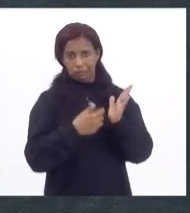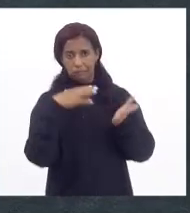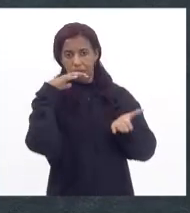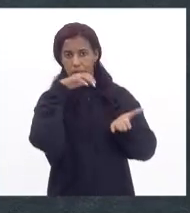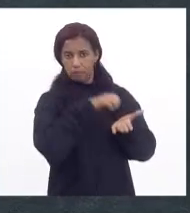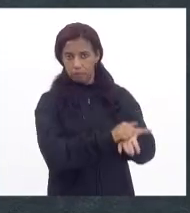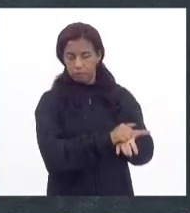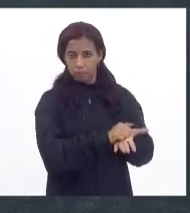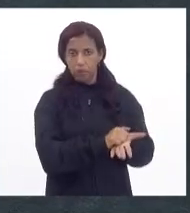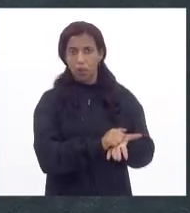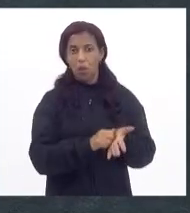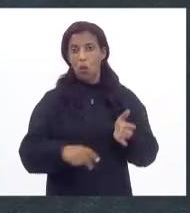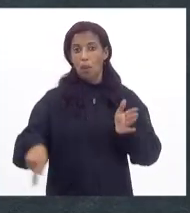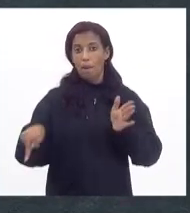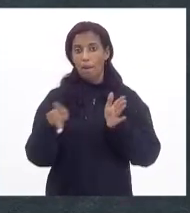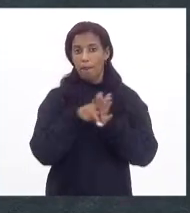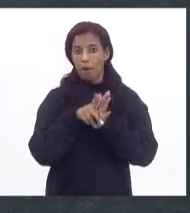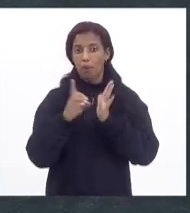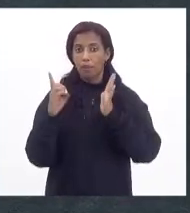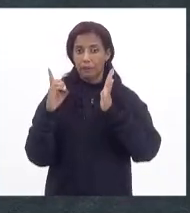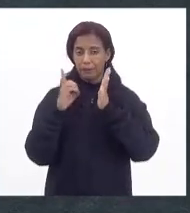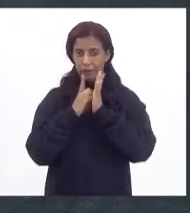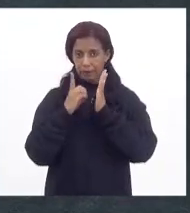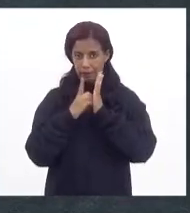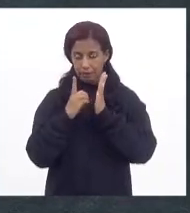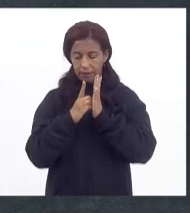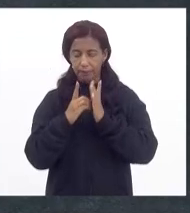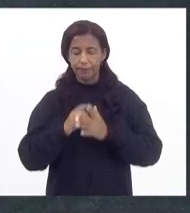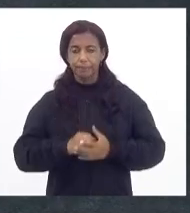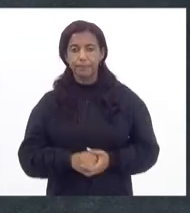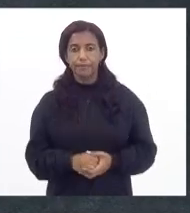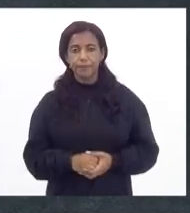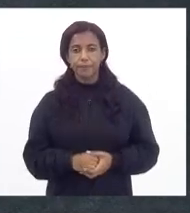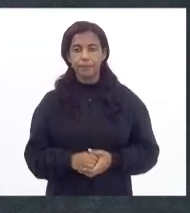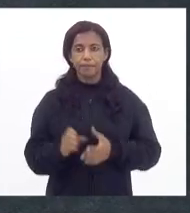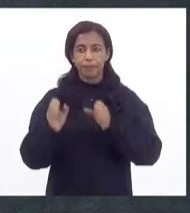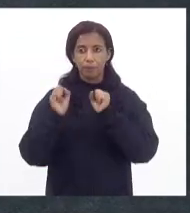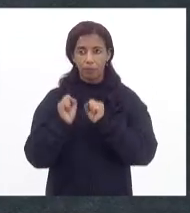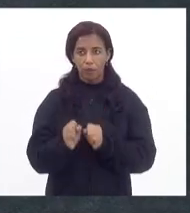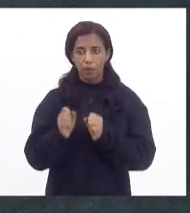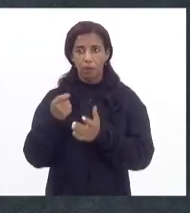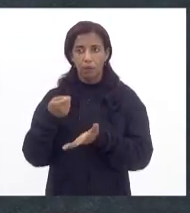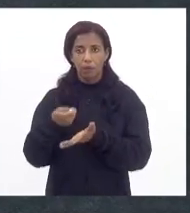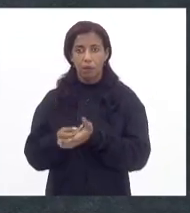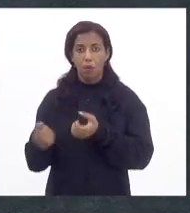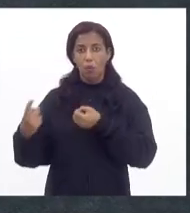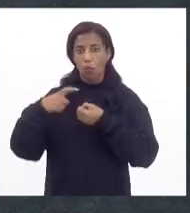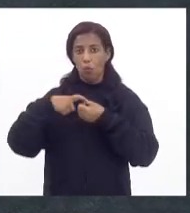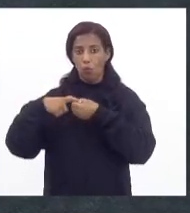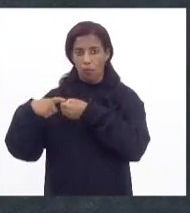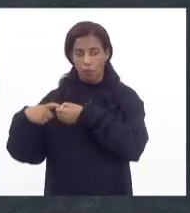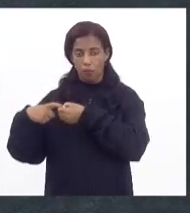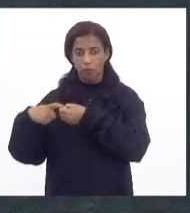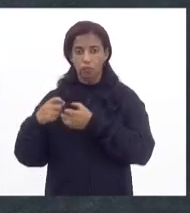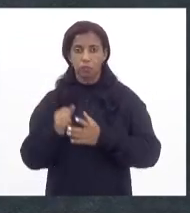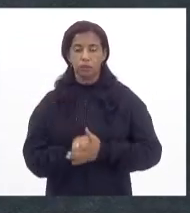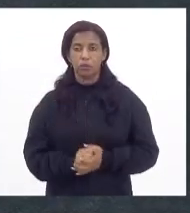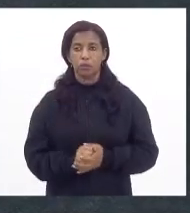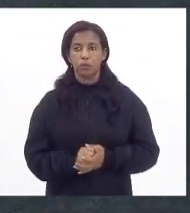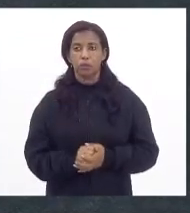o próprio DETRAN, o Poder Executivo, poderá firmar convênio com